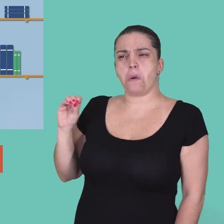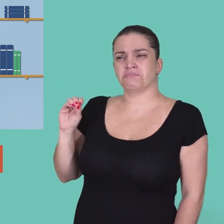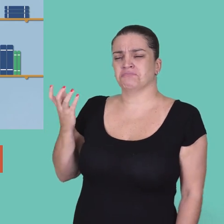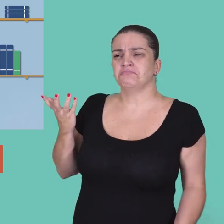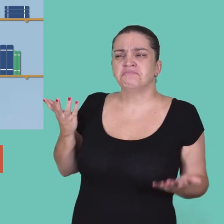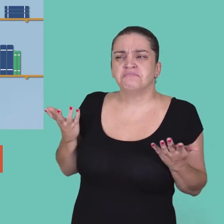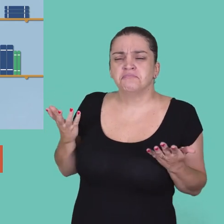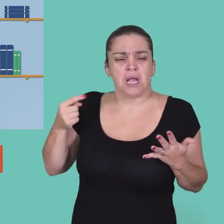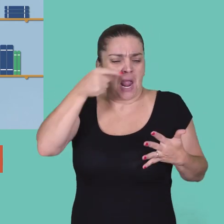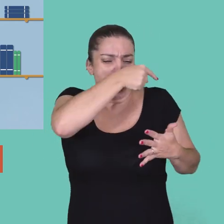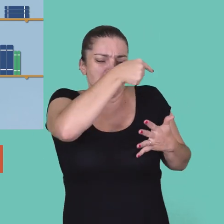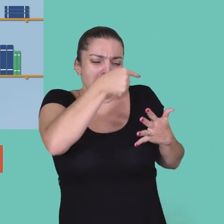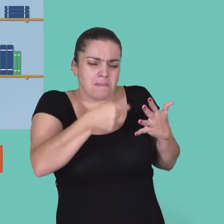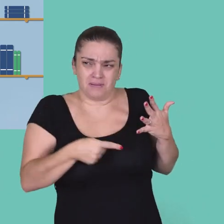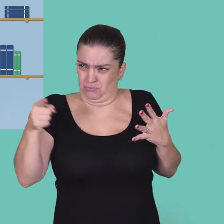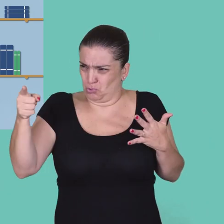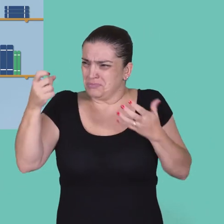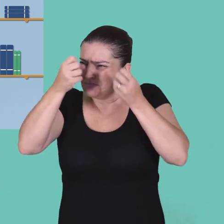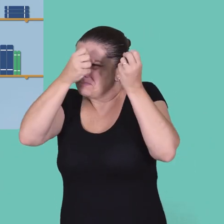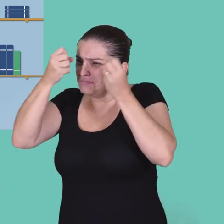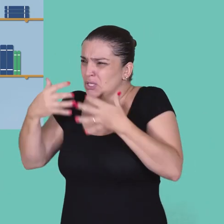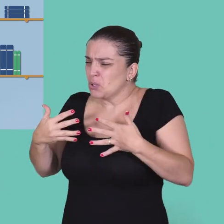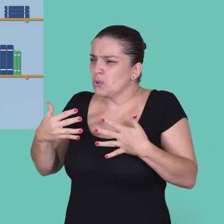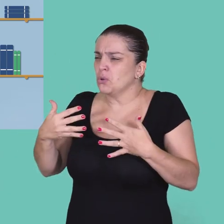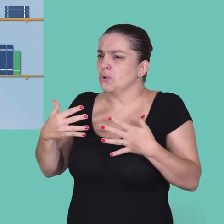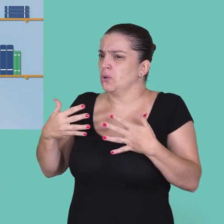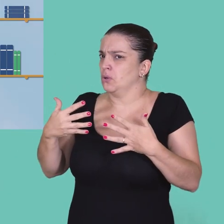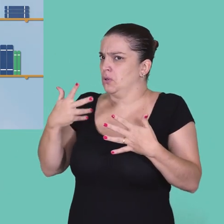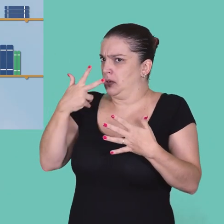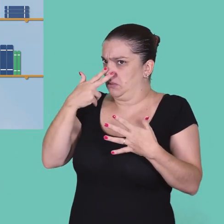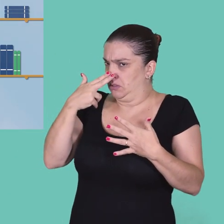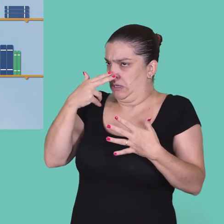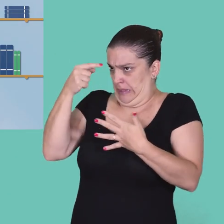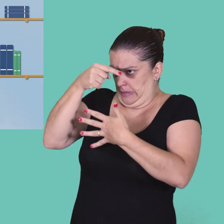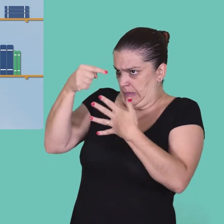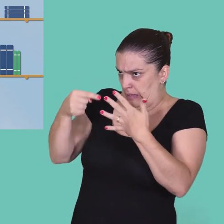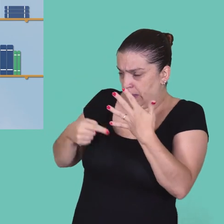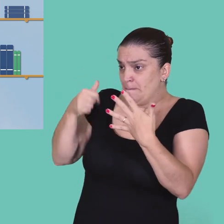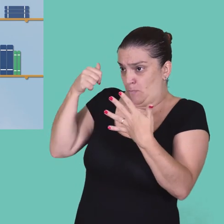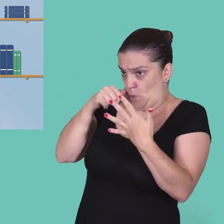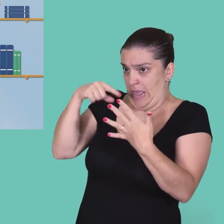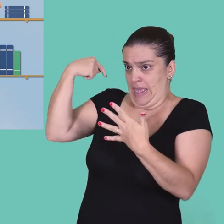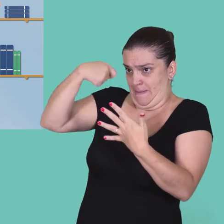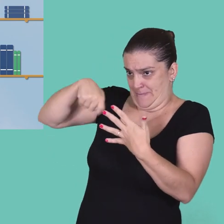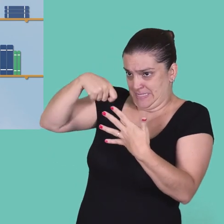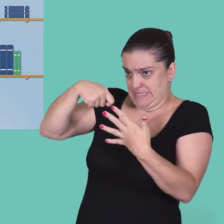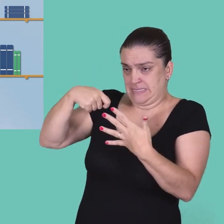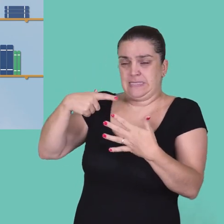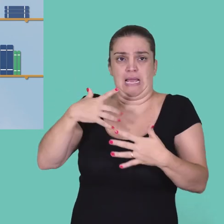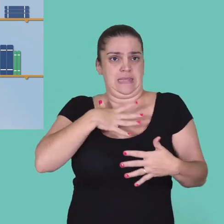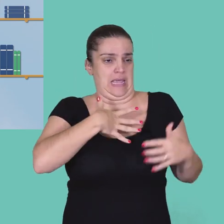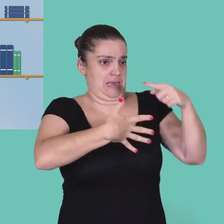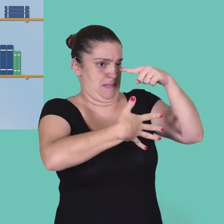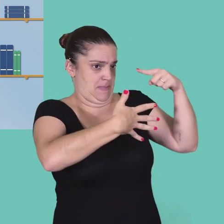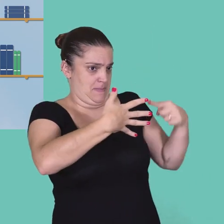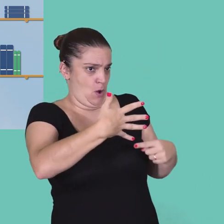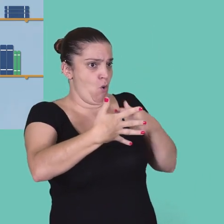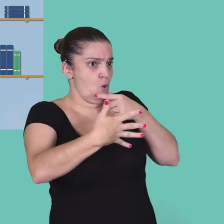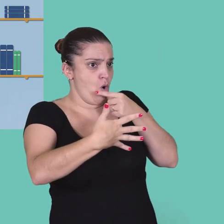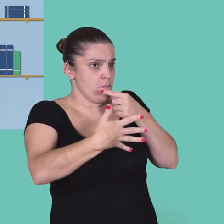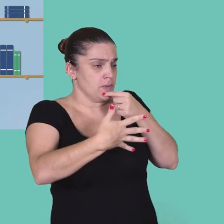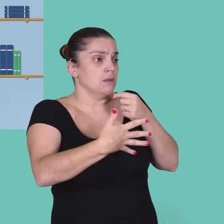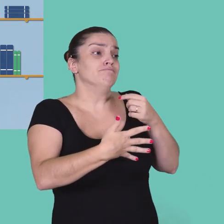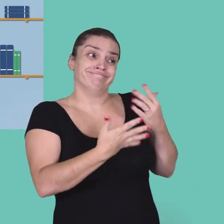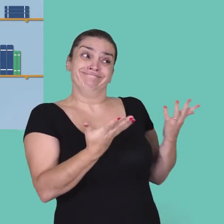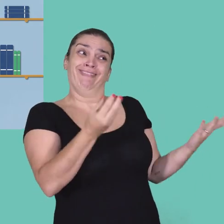ou quase nenhum dos critérios que tu tá falando não servem pros homens. Então quer dizer que tem uma lista para mulheres e uma lista pros homens?